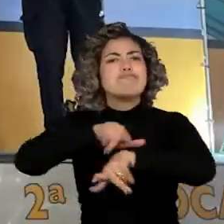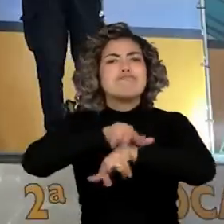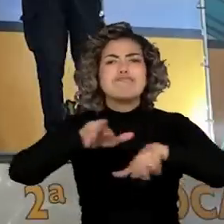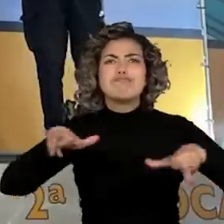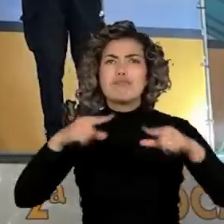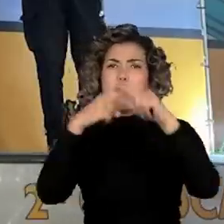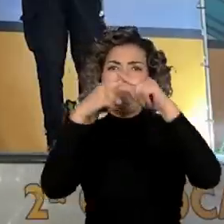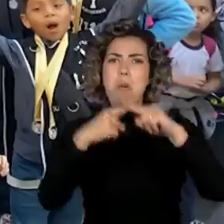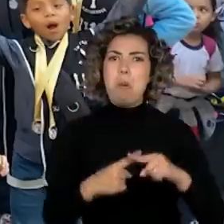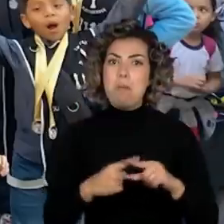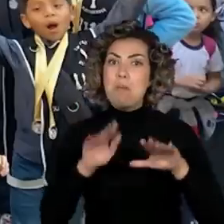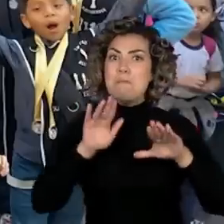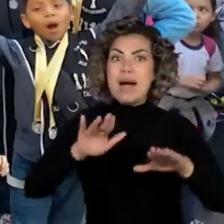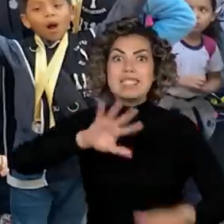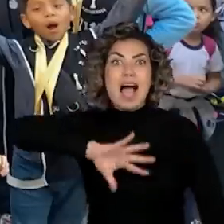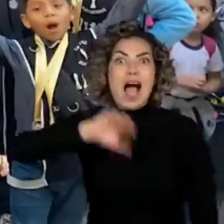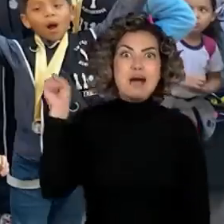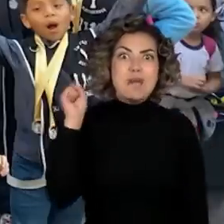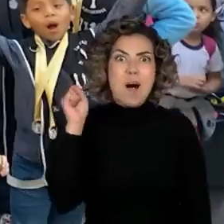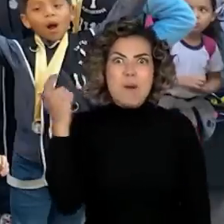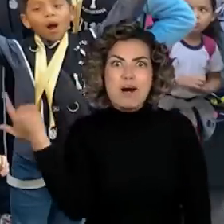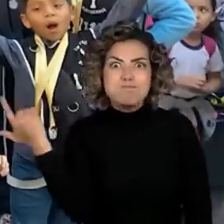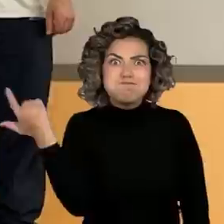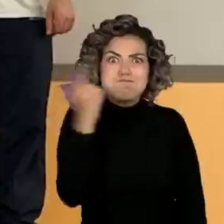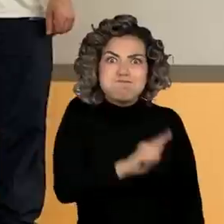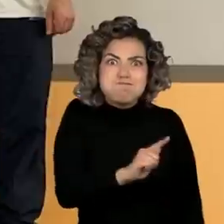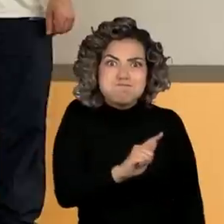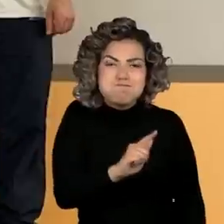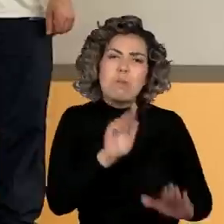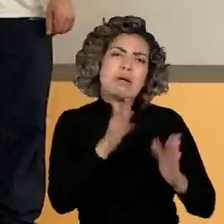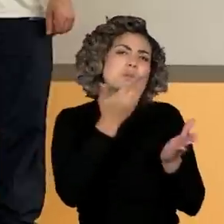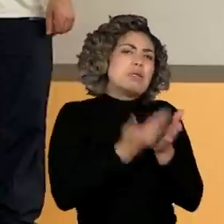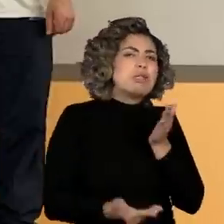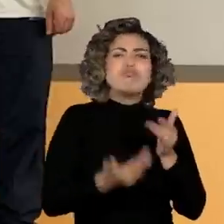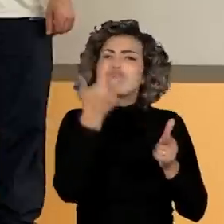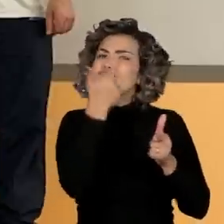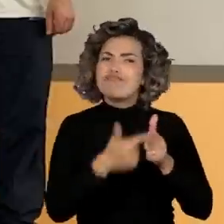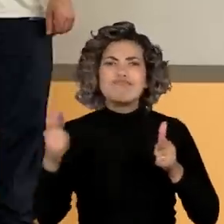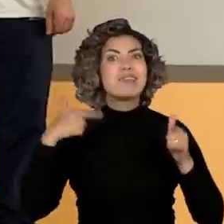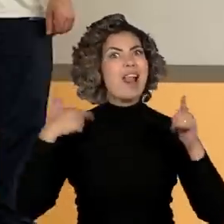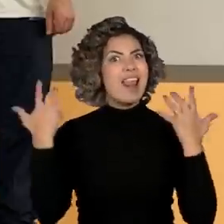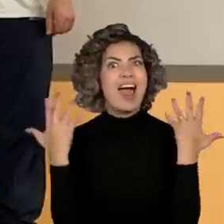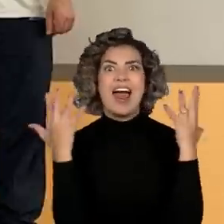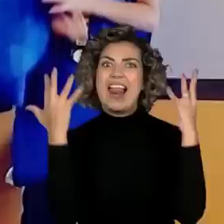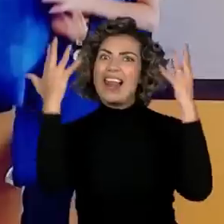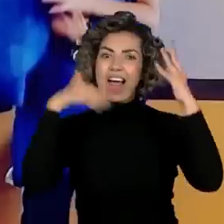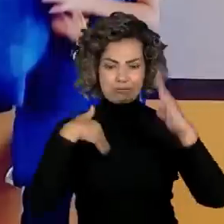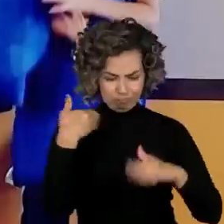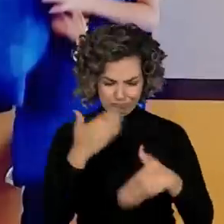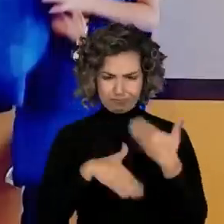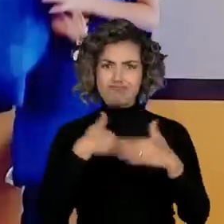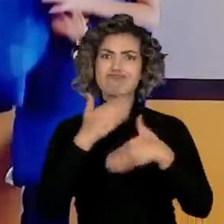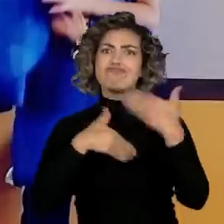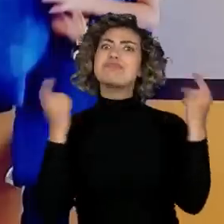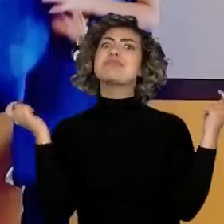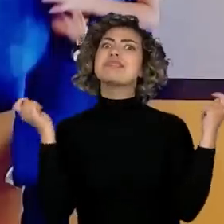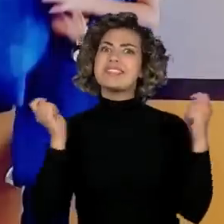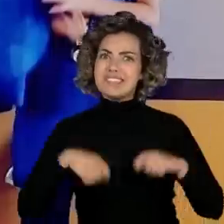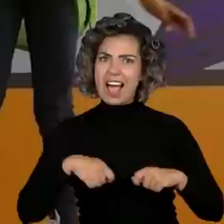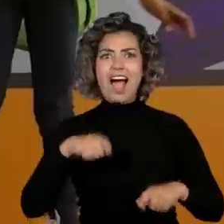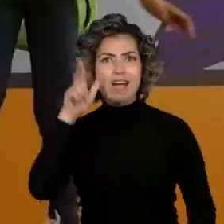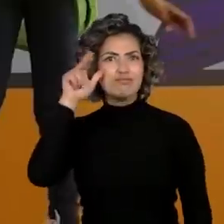vencedores e vencidos celebram da mesma forma a oportunidade de crescimento que o tabuleiro